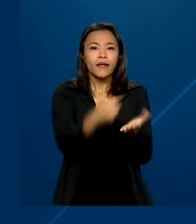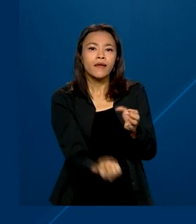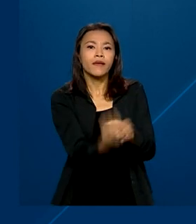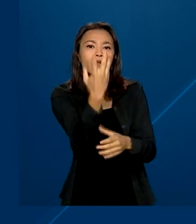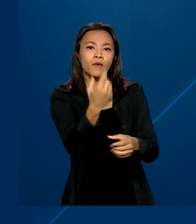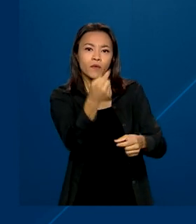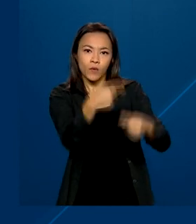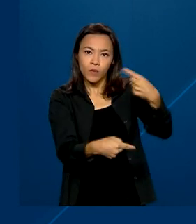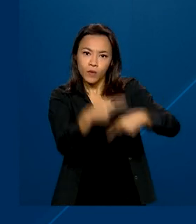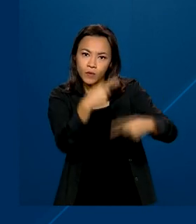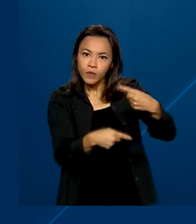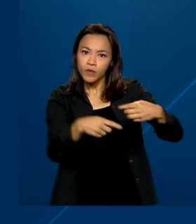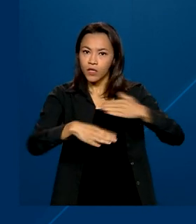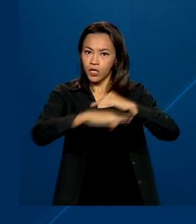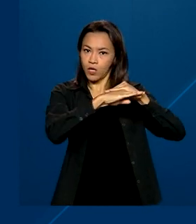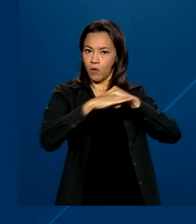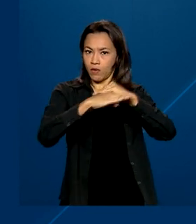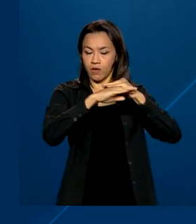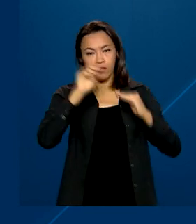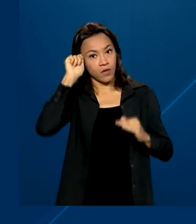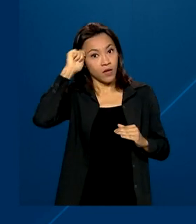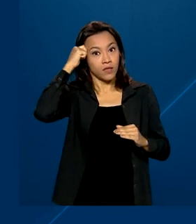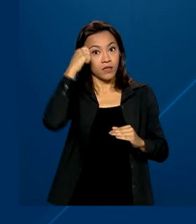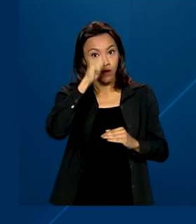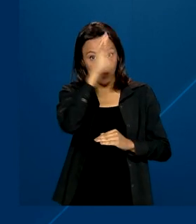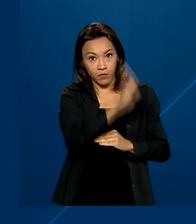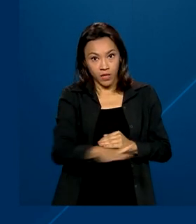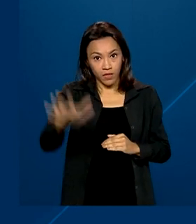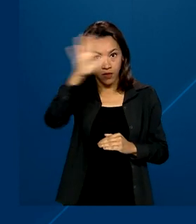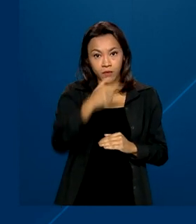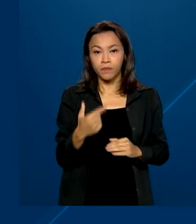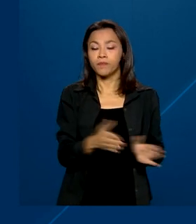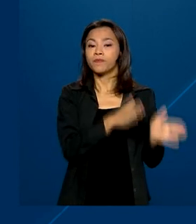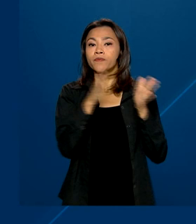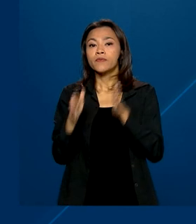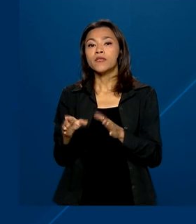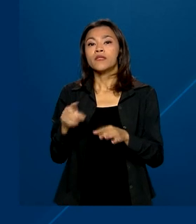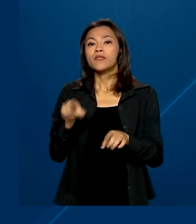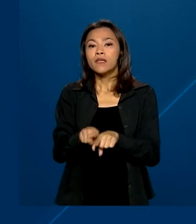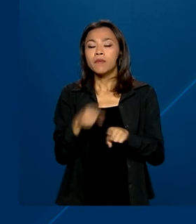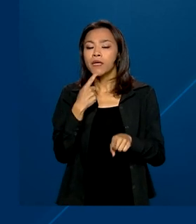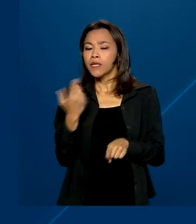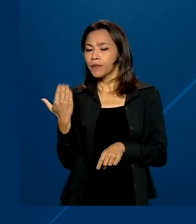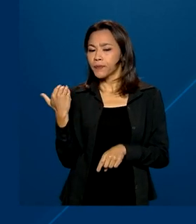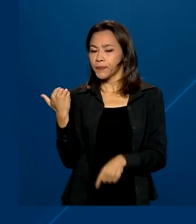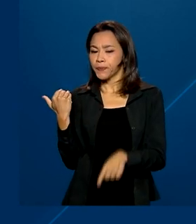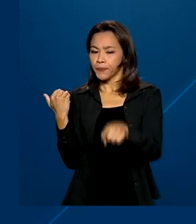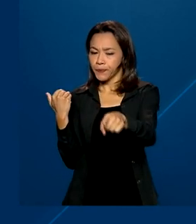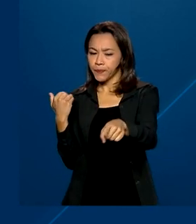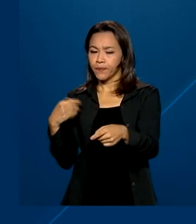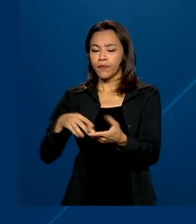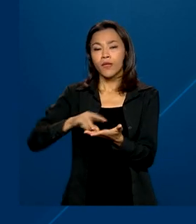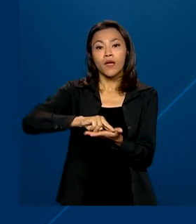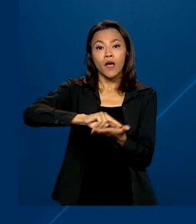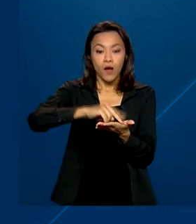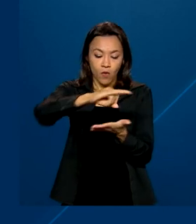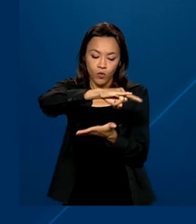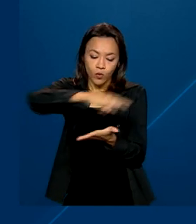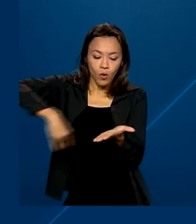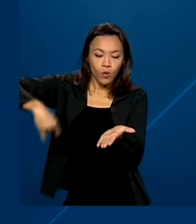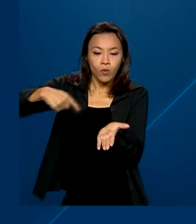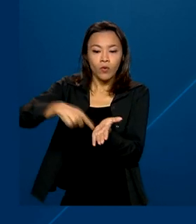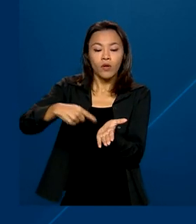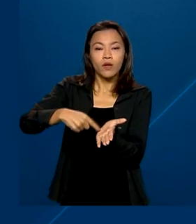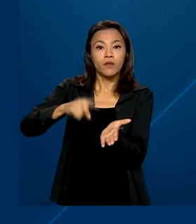públicas de igualdade racial em todo o país. Também recentemente, o governo promulgou a Convenção Interamericana